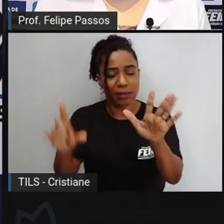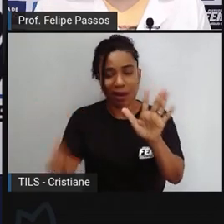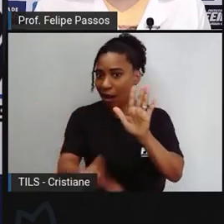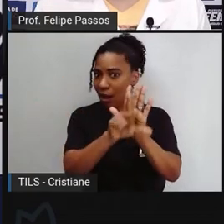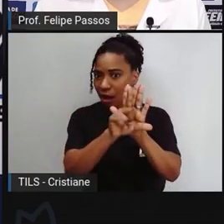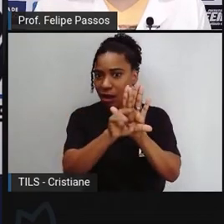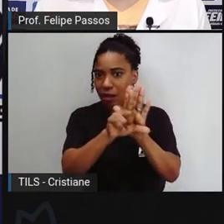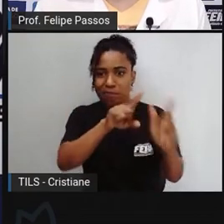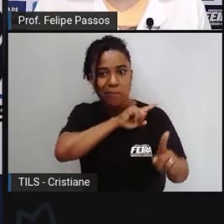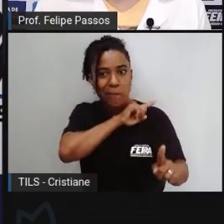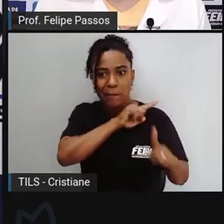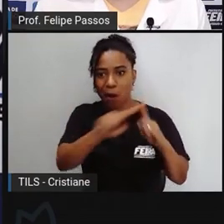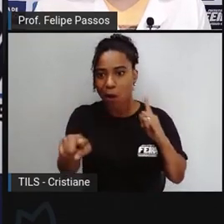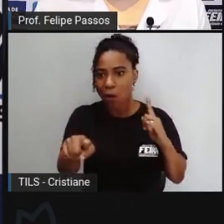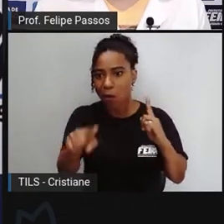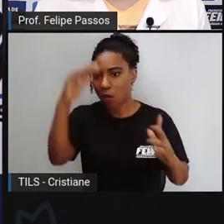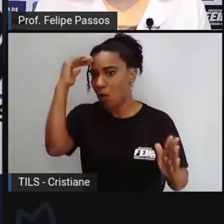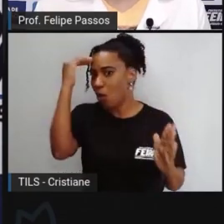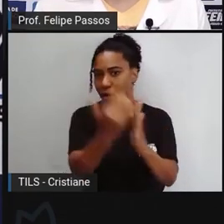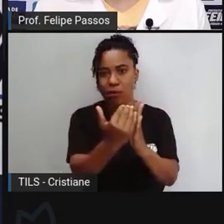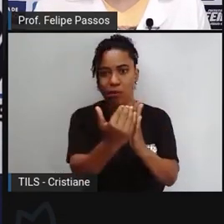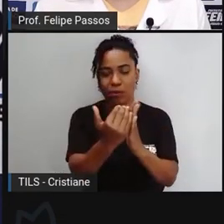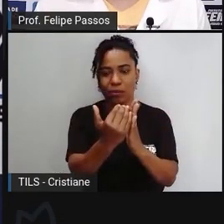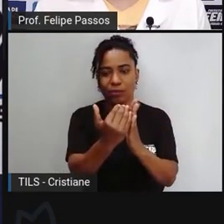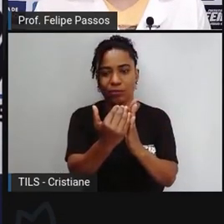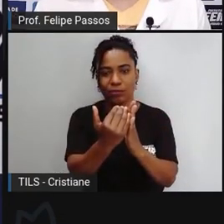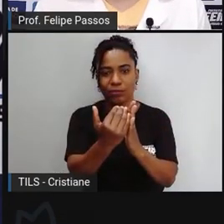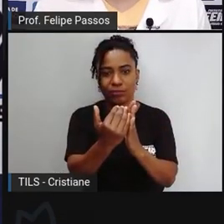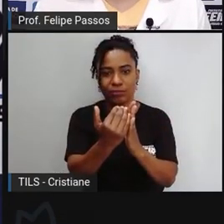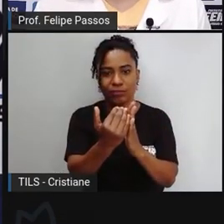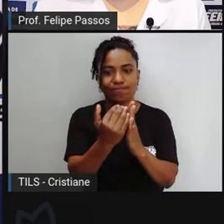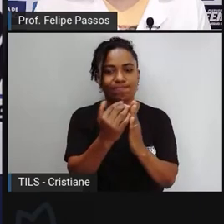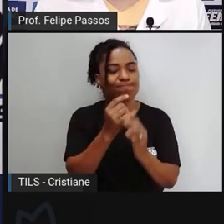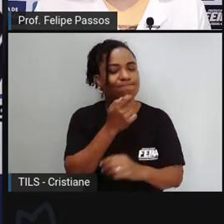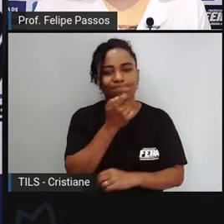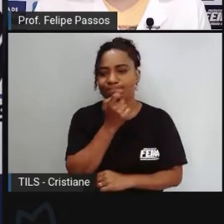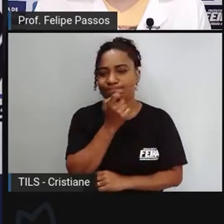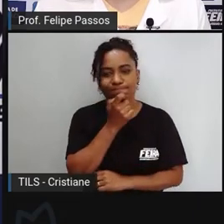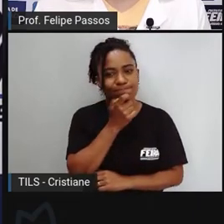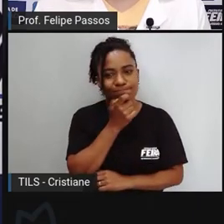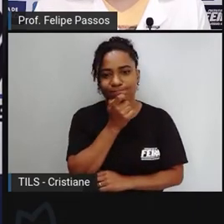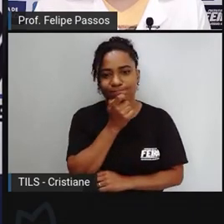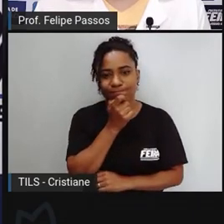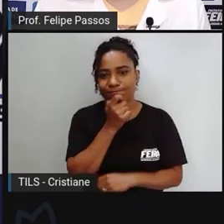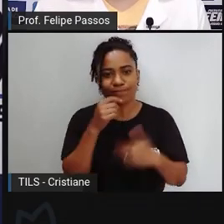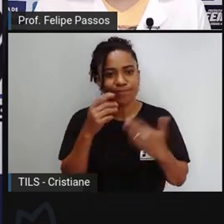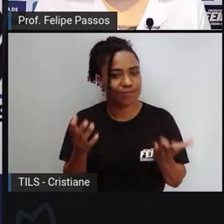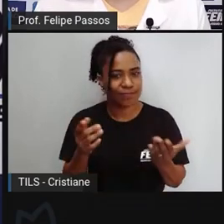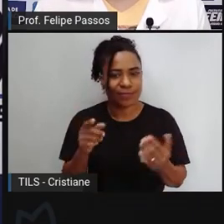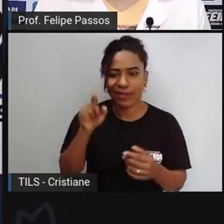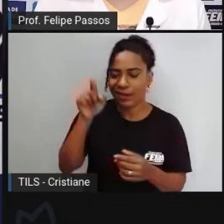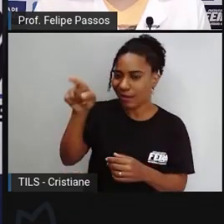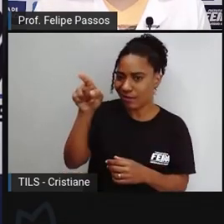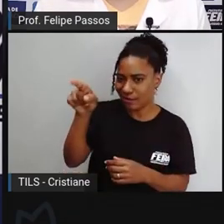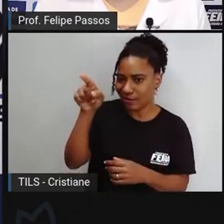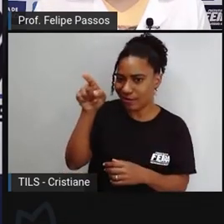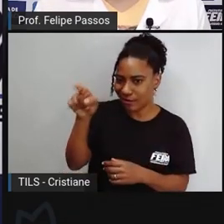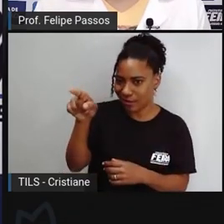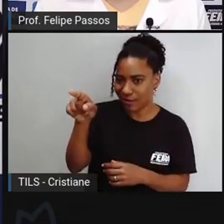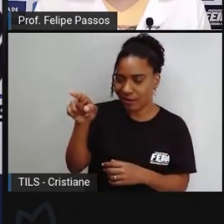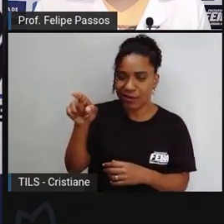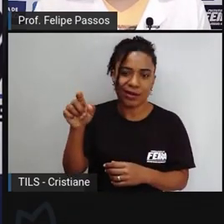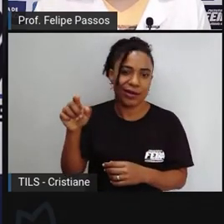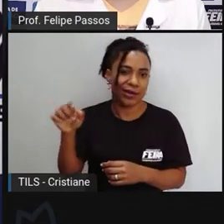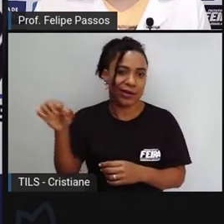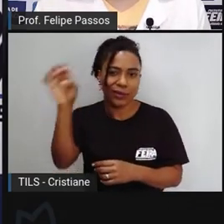dito isso eu não encontrei nenhuma favela às margens